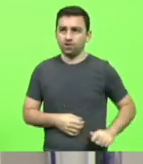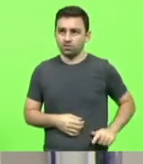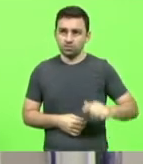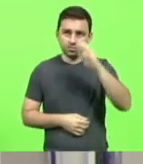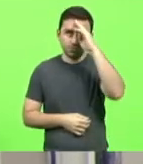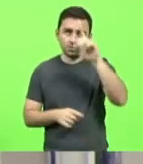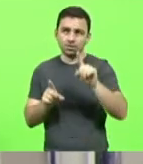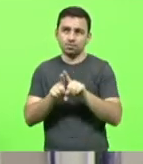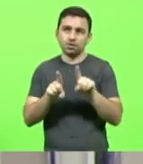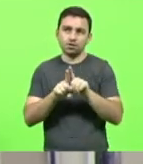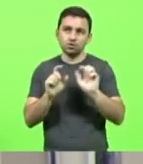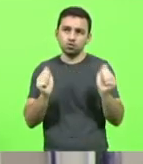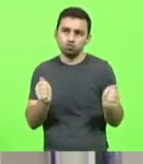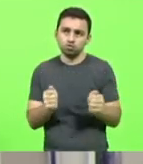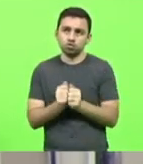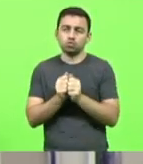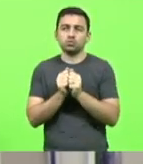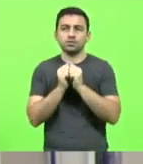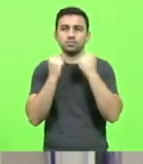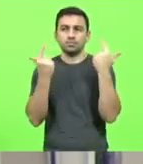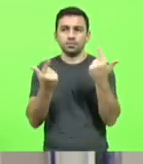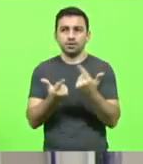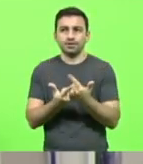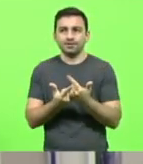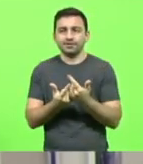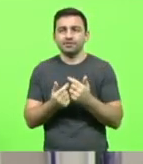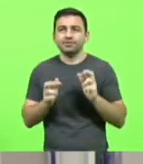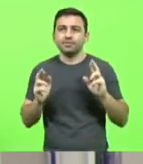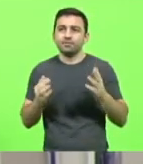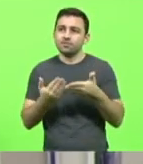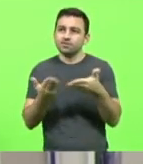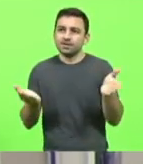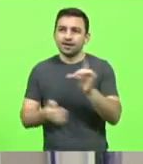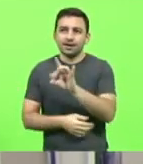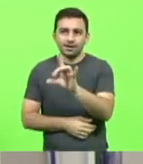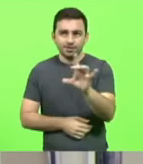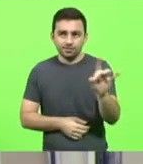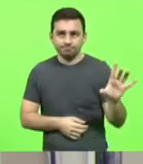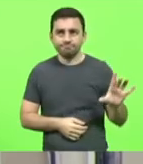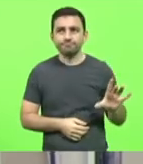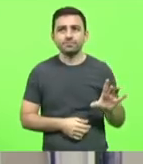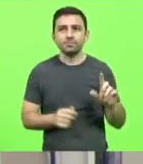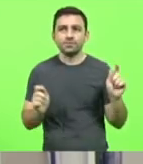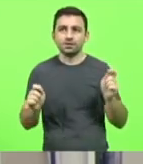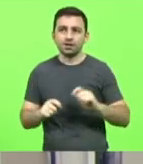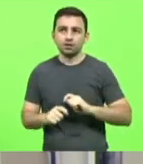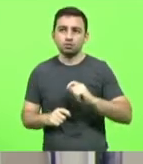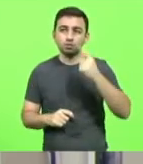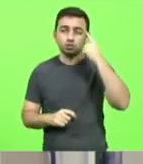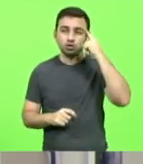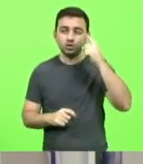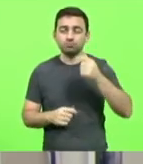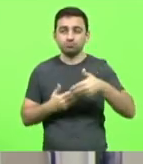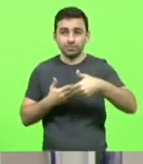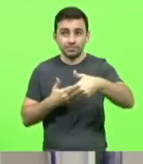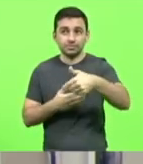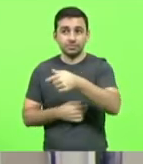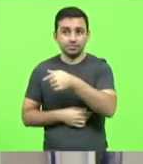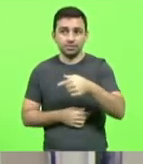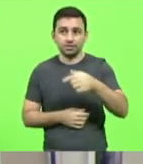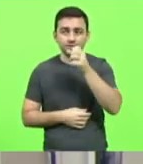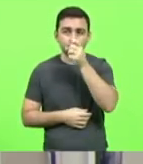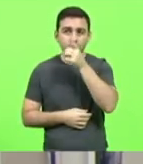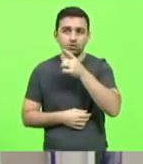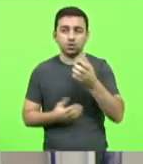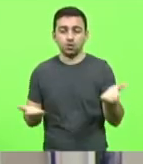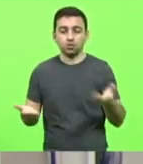também em conjunto com o parlamento catarinense. Desejar a cada um dos senhores e das senhoras um excelente final de semana e um ótimo dia de